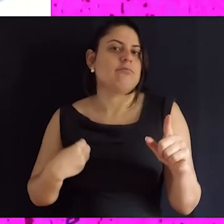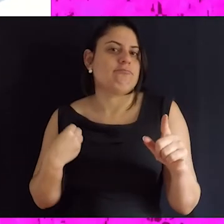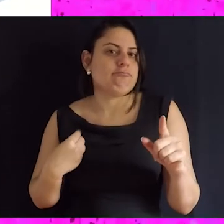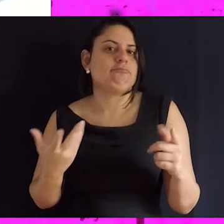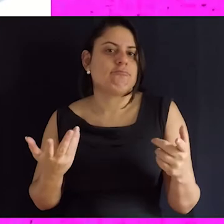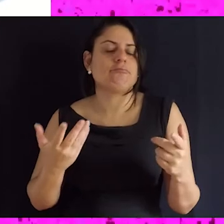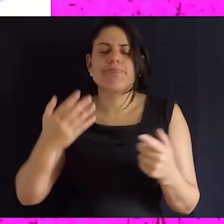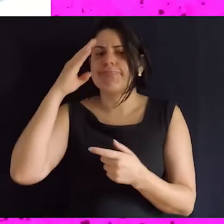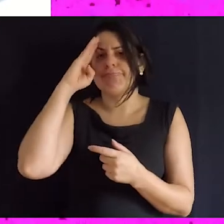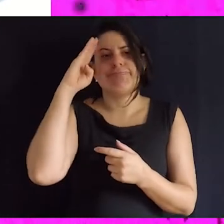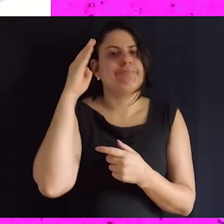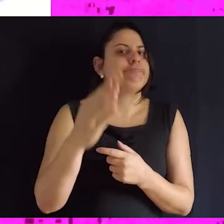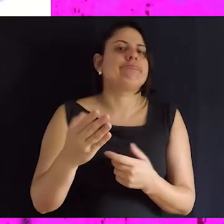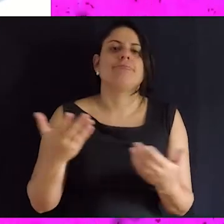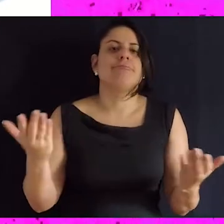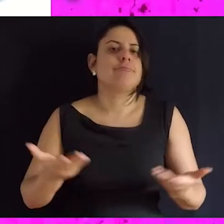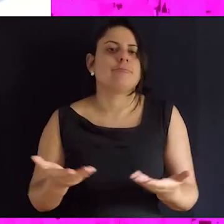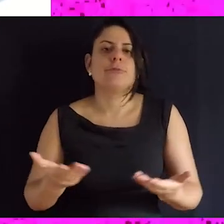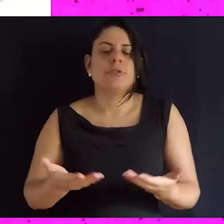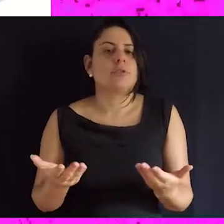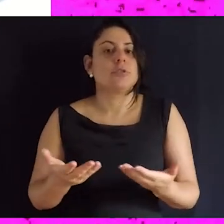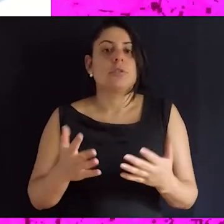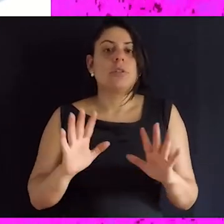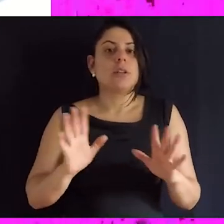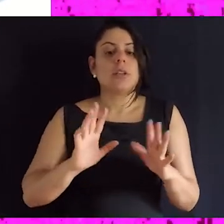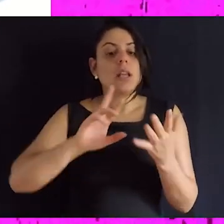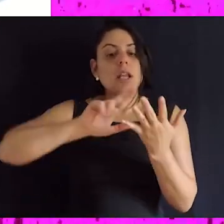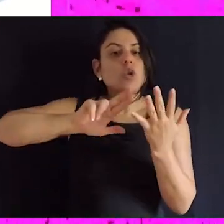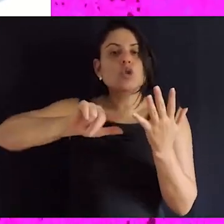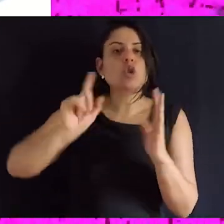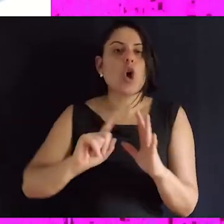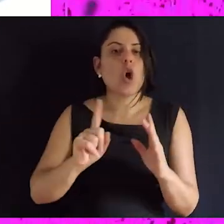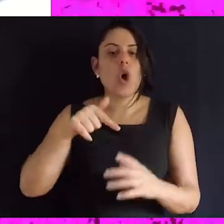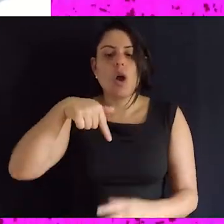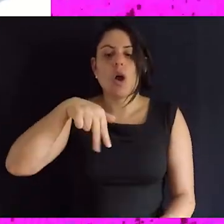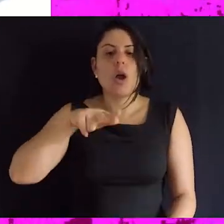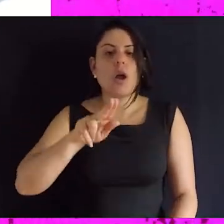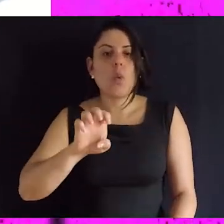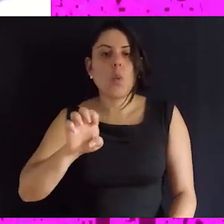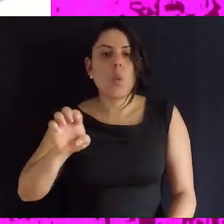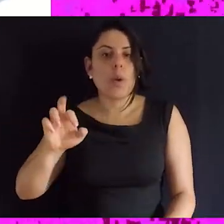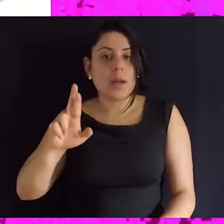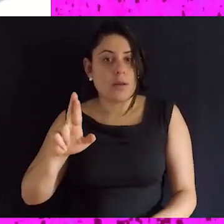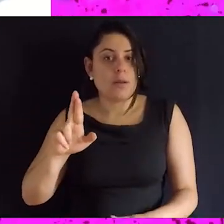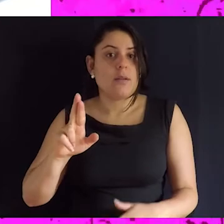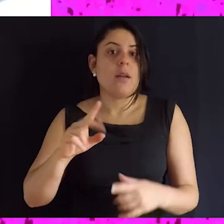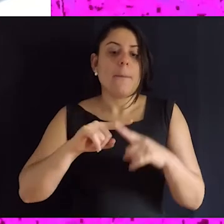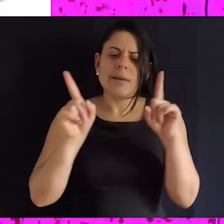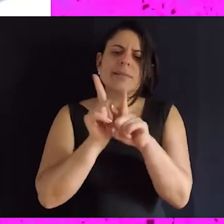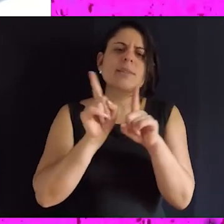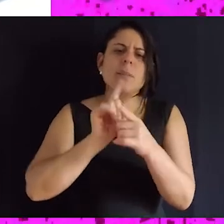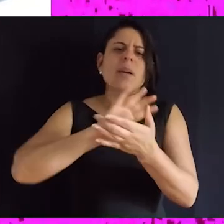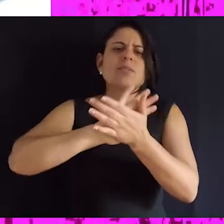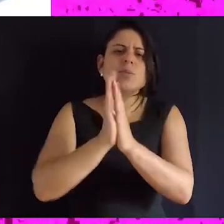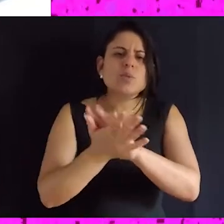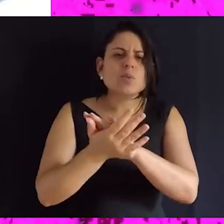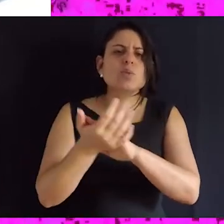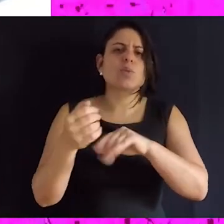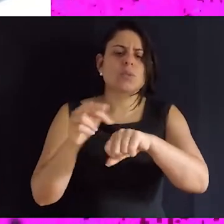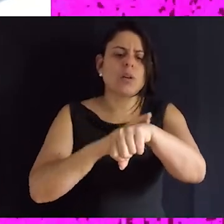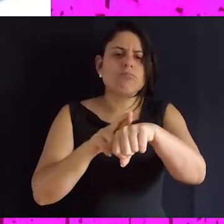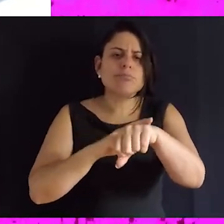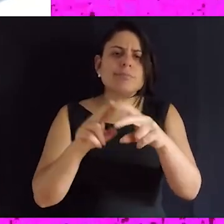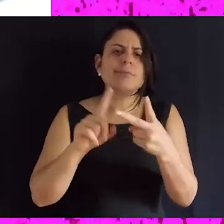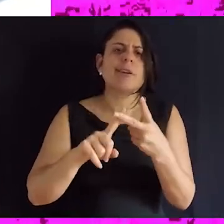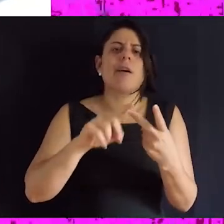questão da diferença, né, que eu acho que é fundamental hoje, não só a questão queer, mas como a